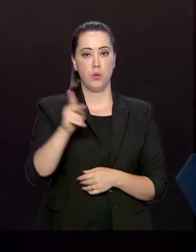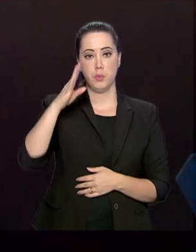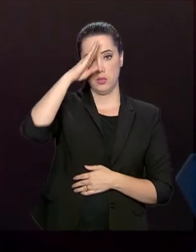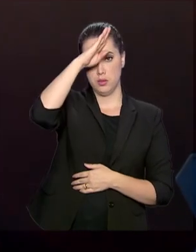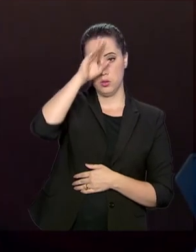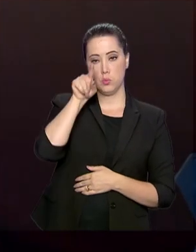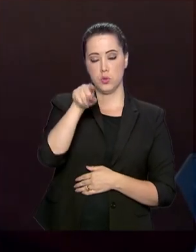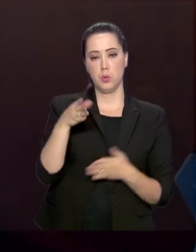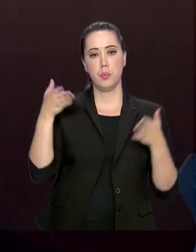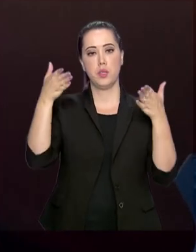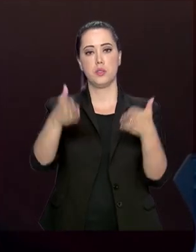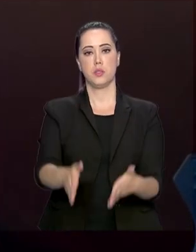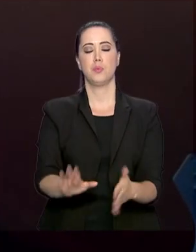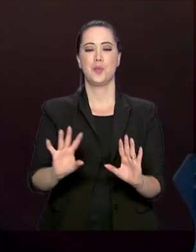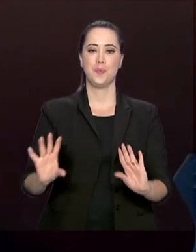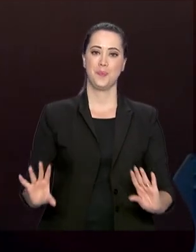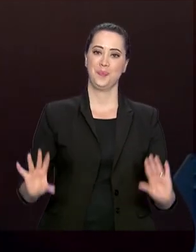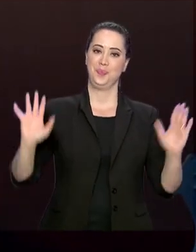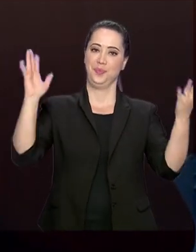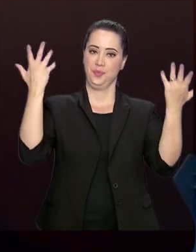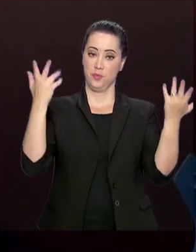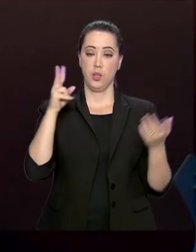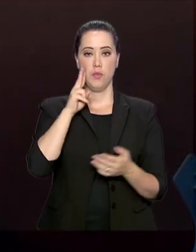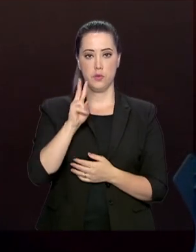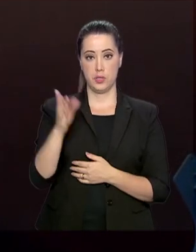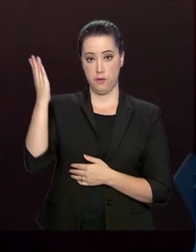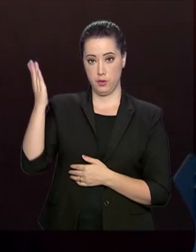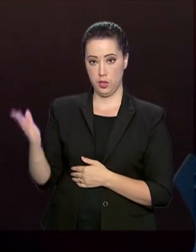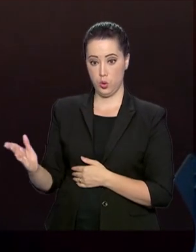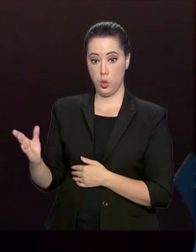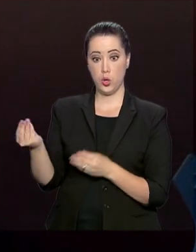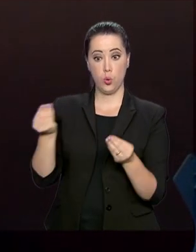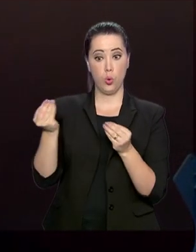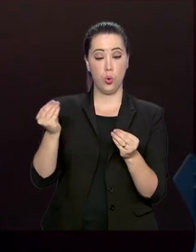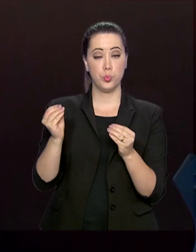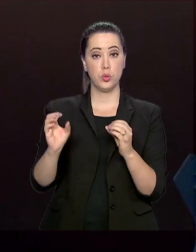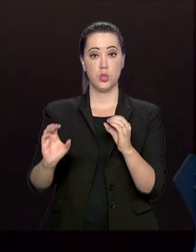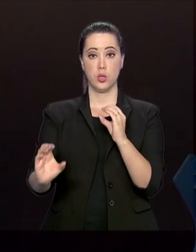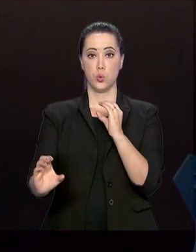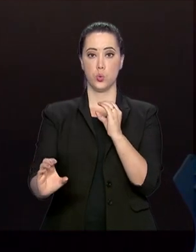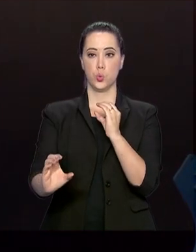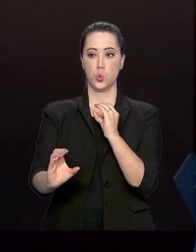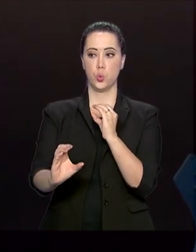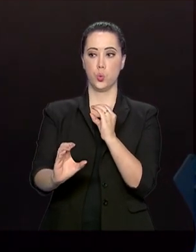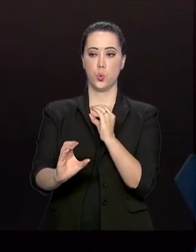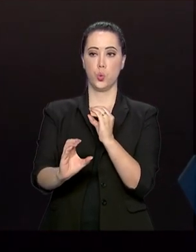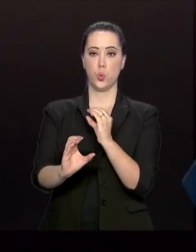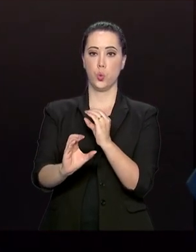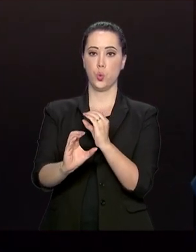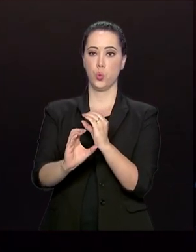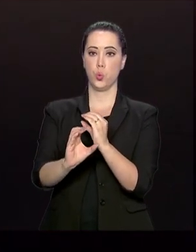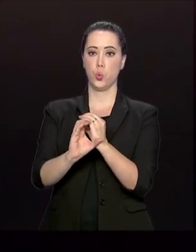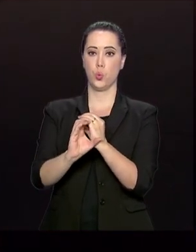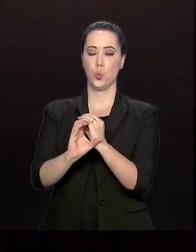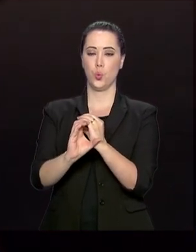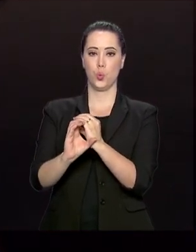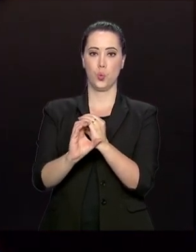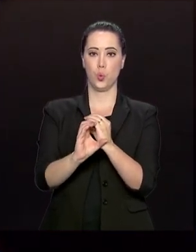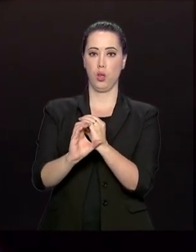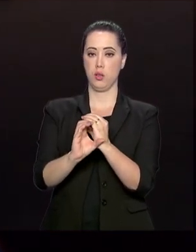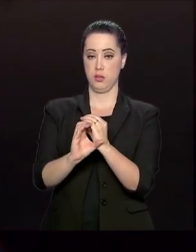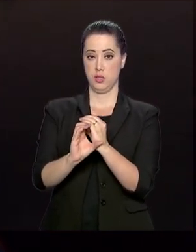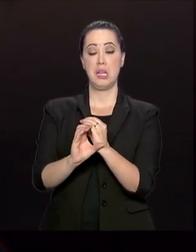Jair Bolsonaro participou da solenidade. Você acompanha agora imagens da junção das partes do submarino, que tem